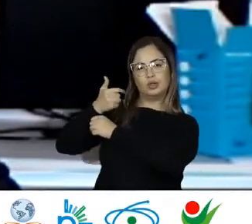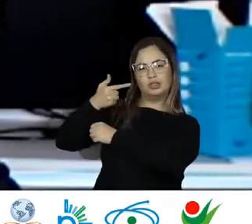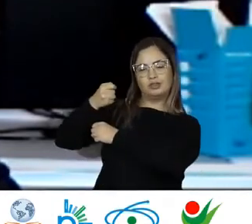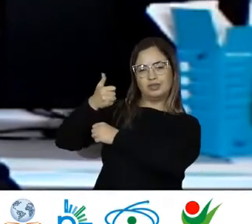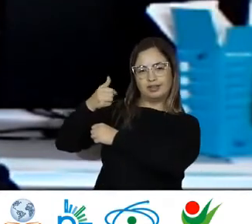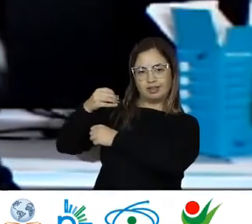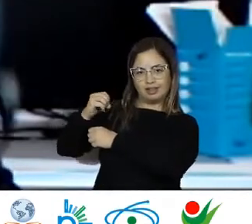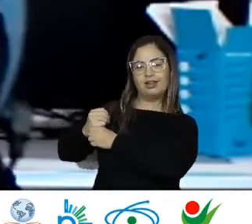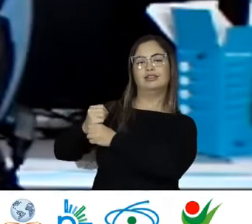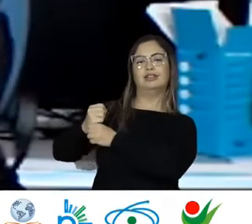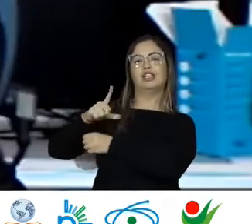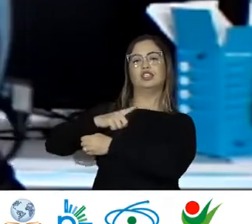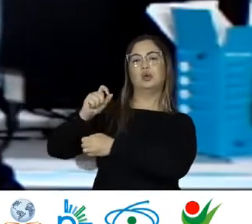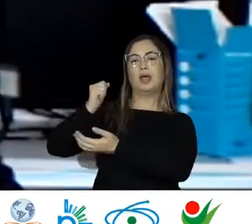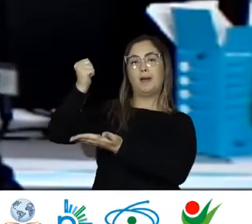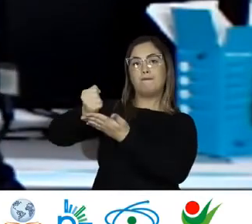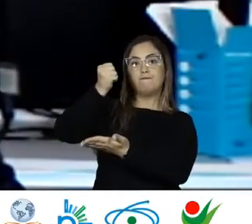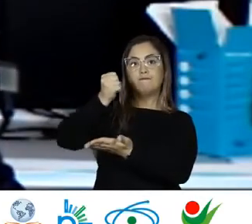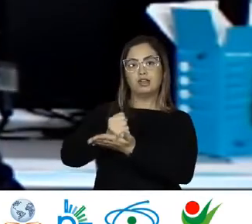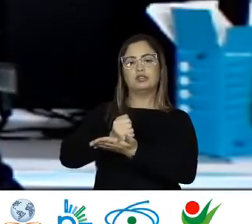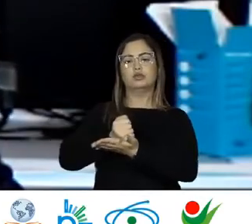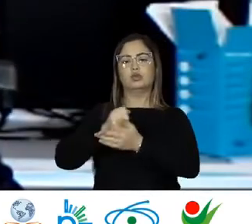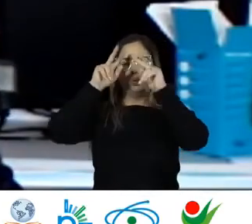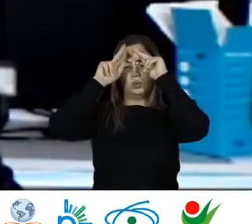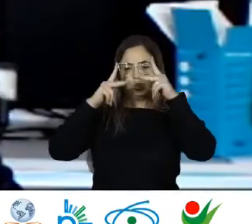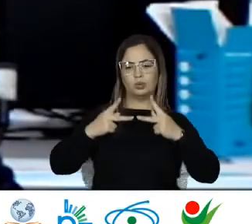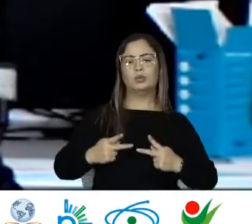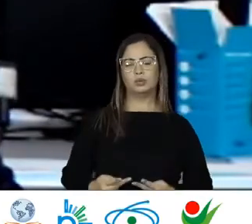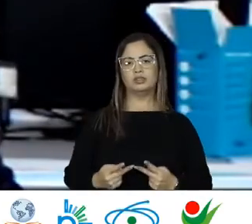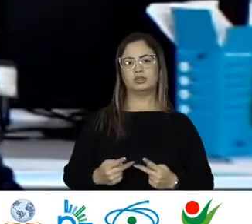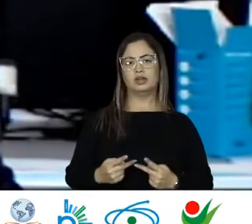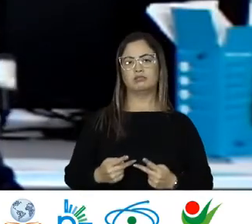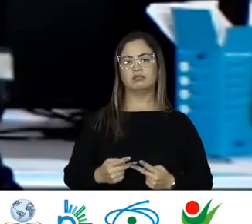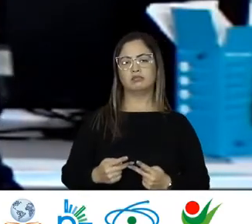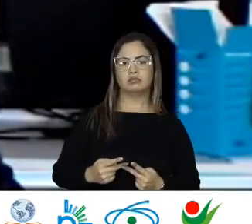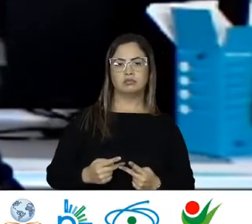concedeu O visto humanitário Que era uma coisa inédita Por conta do terremoto